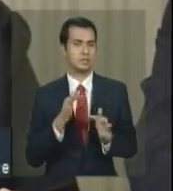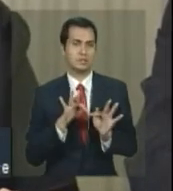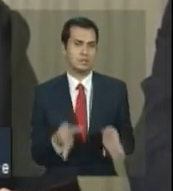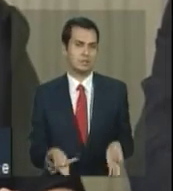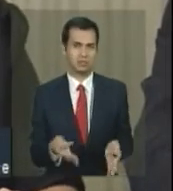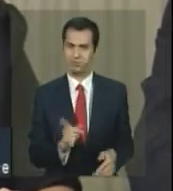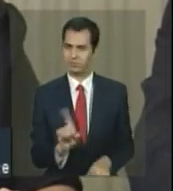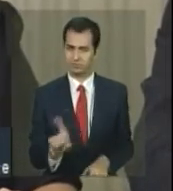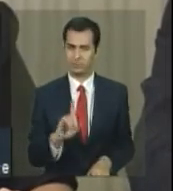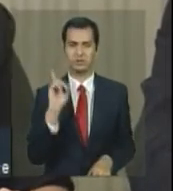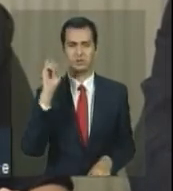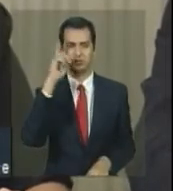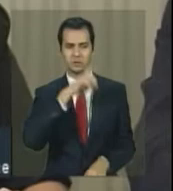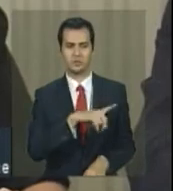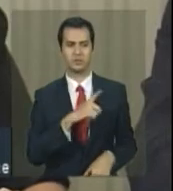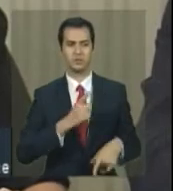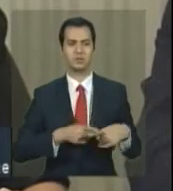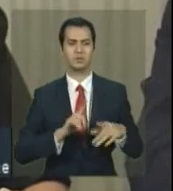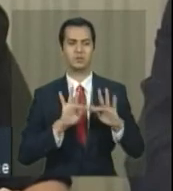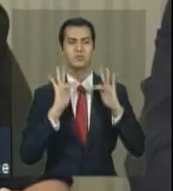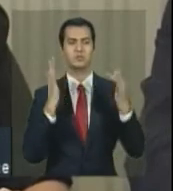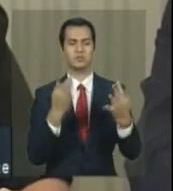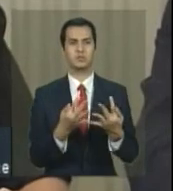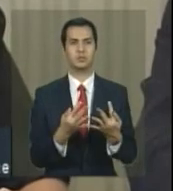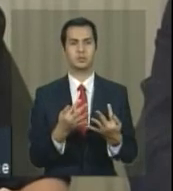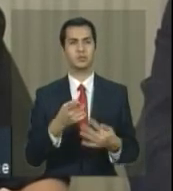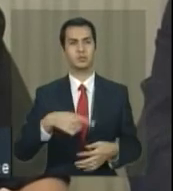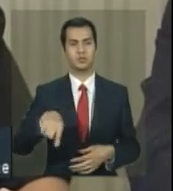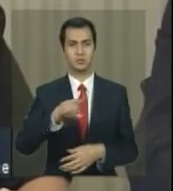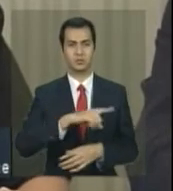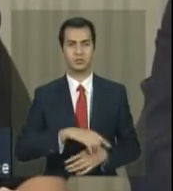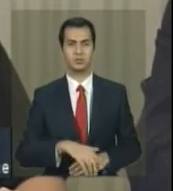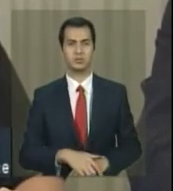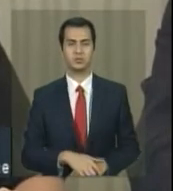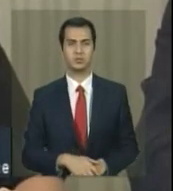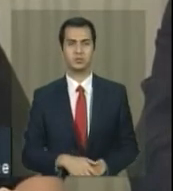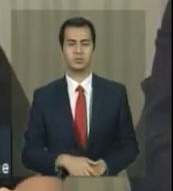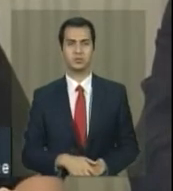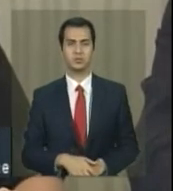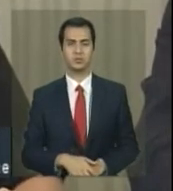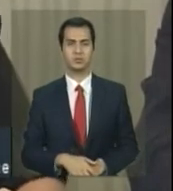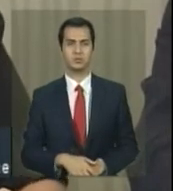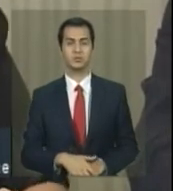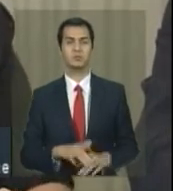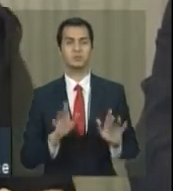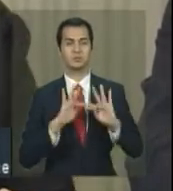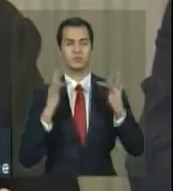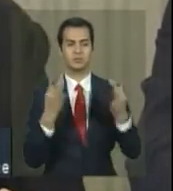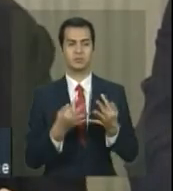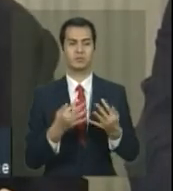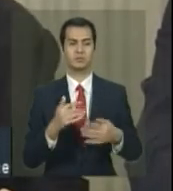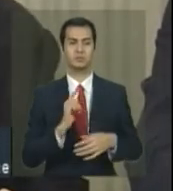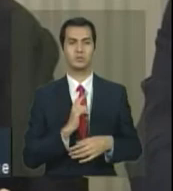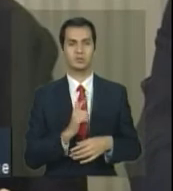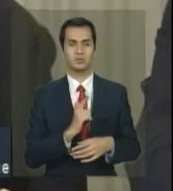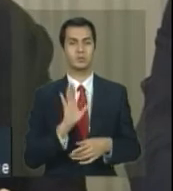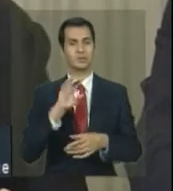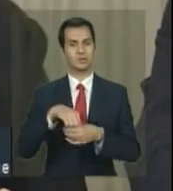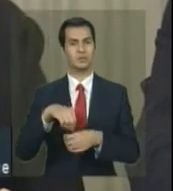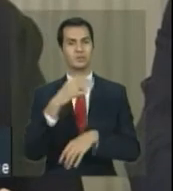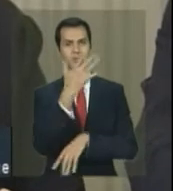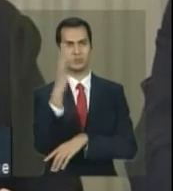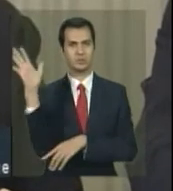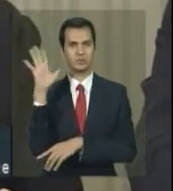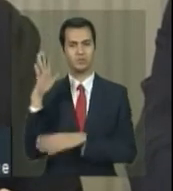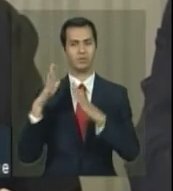que são famílias não só que estão excluídas do conjunto das políticas públicas, mas são famílias que estão dentro das reservas,